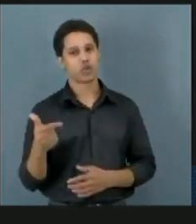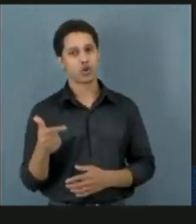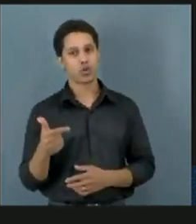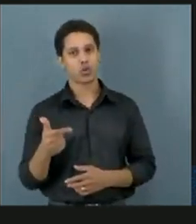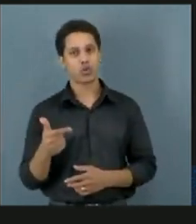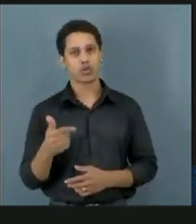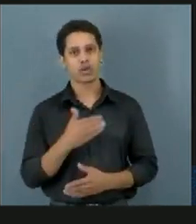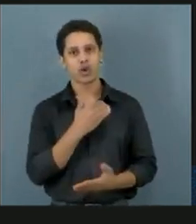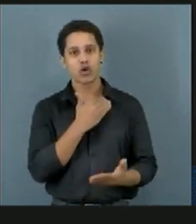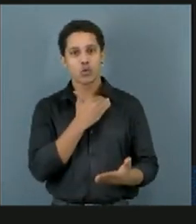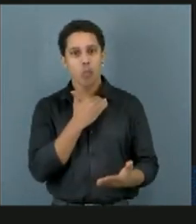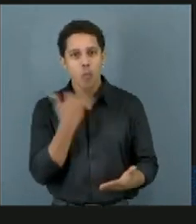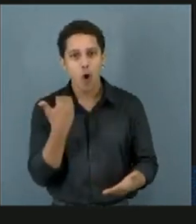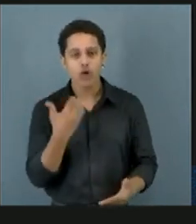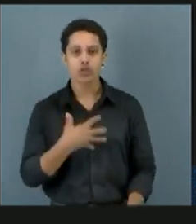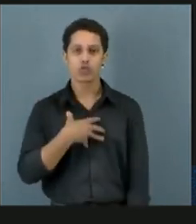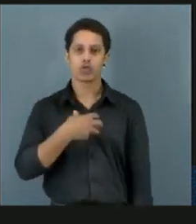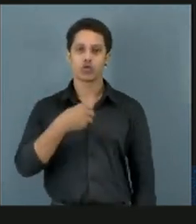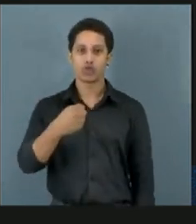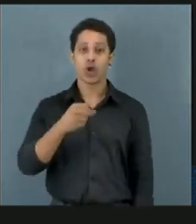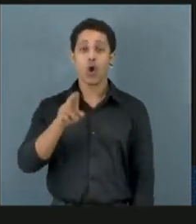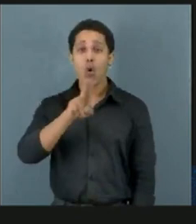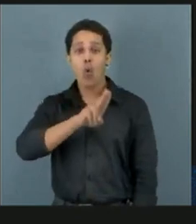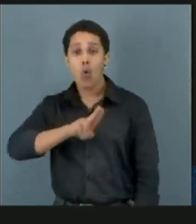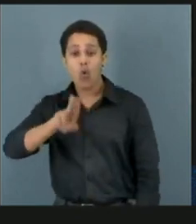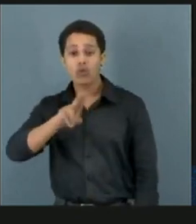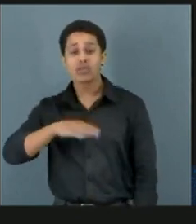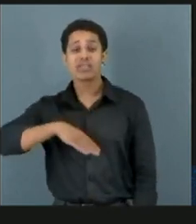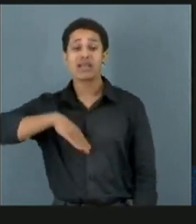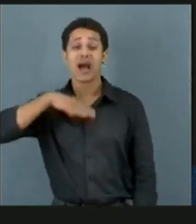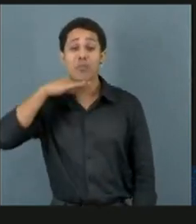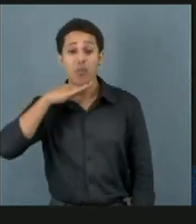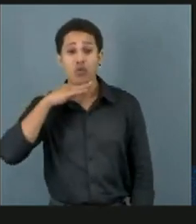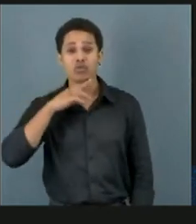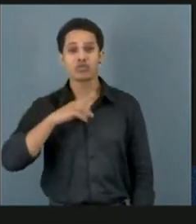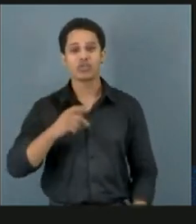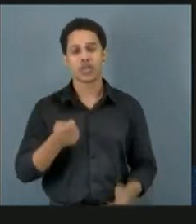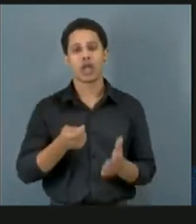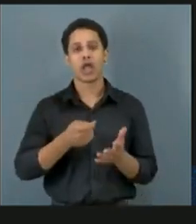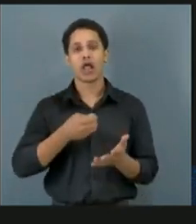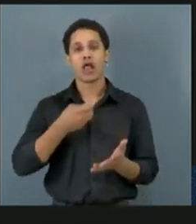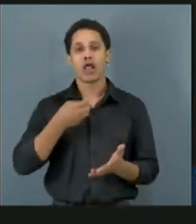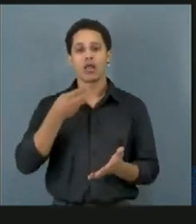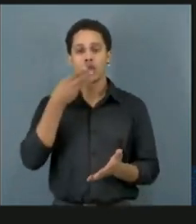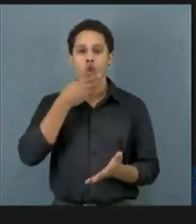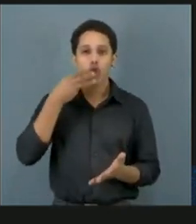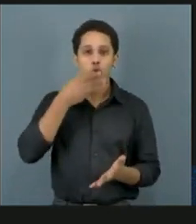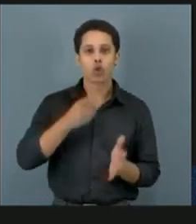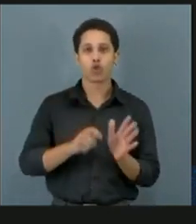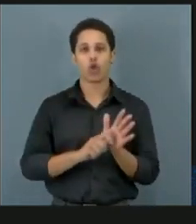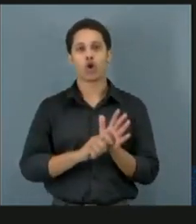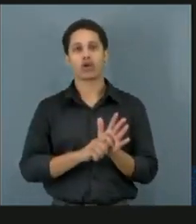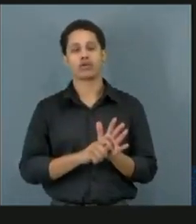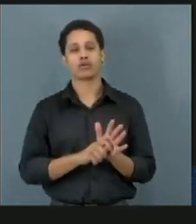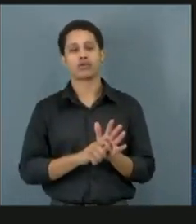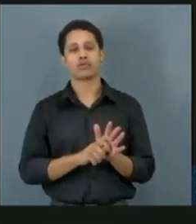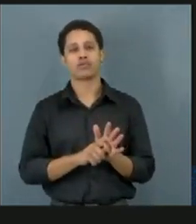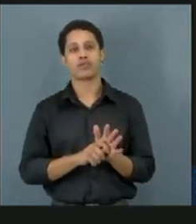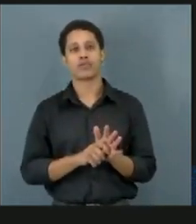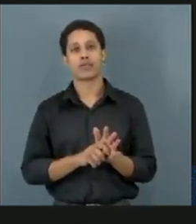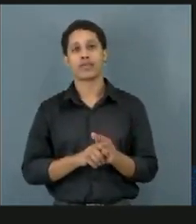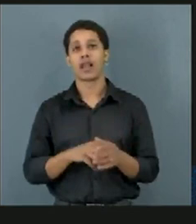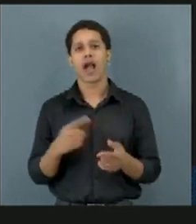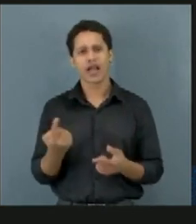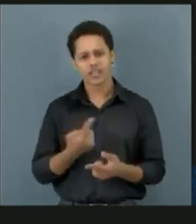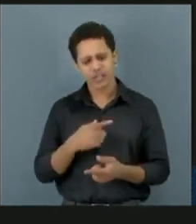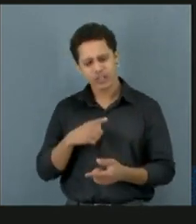morte e de suicídio, que é uso e abuso de substâncias psicoativas. Nós temos o incentivo de